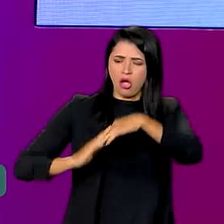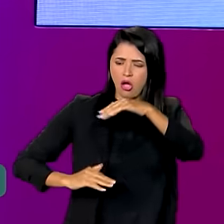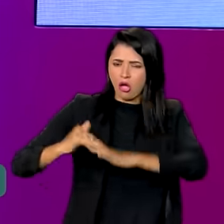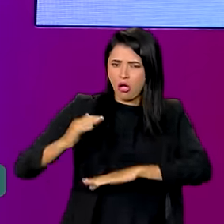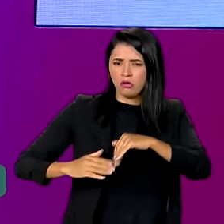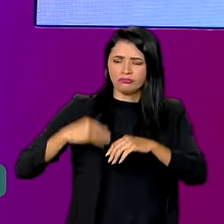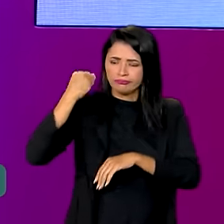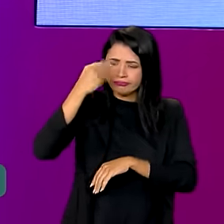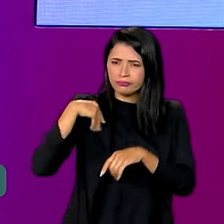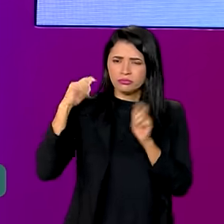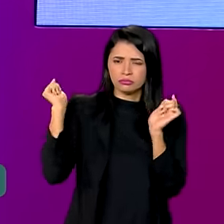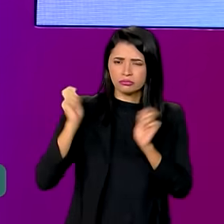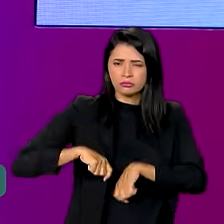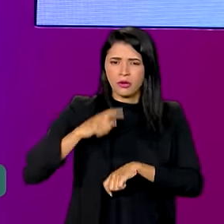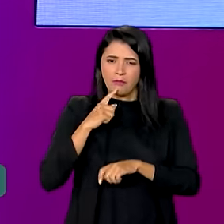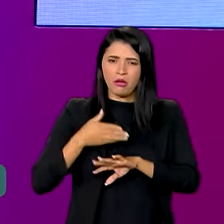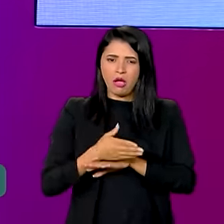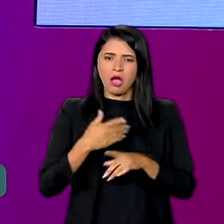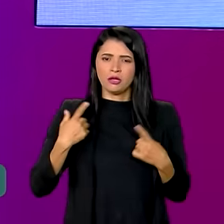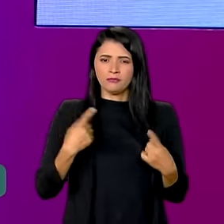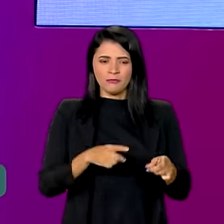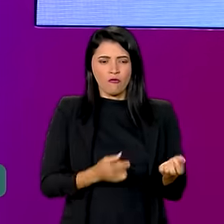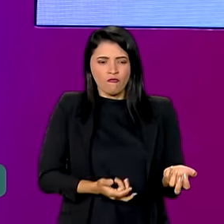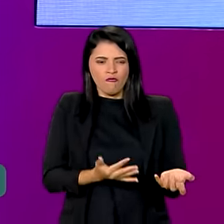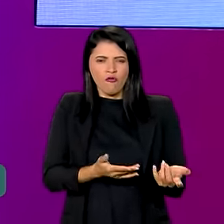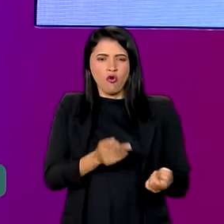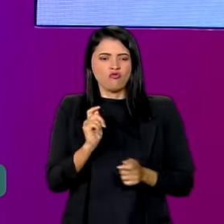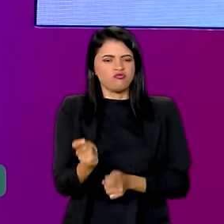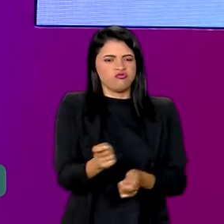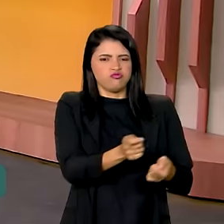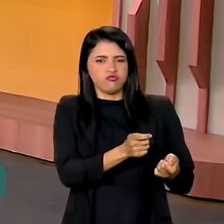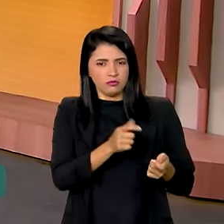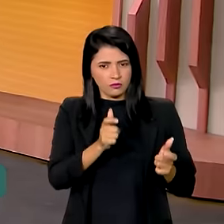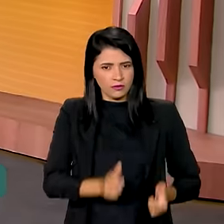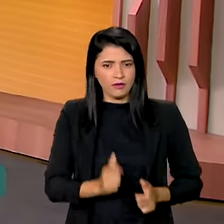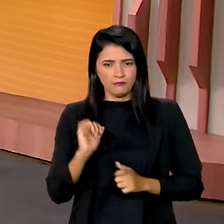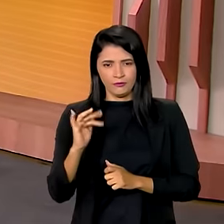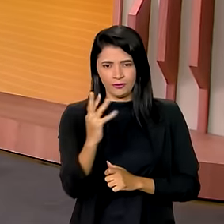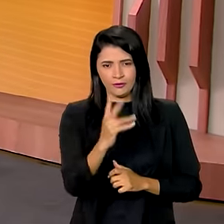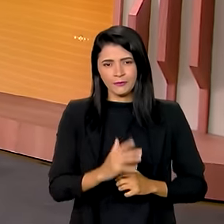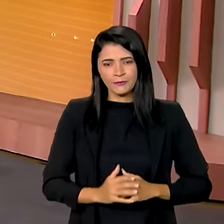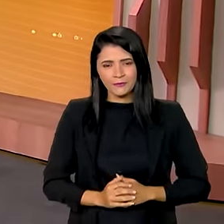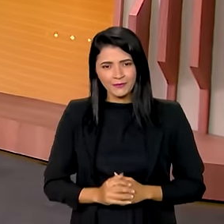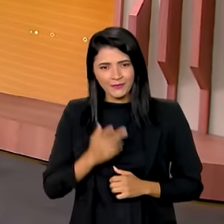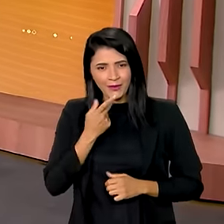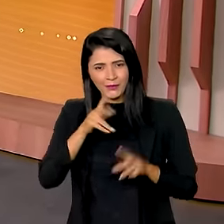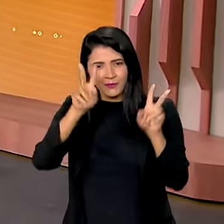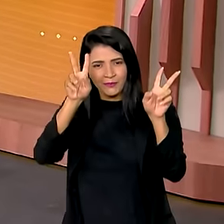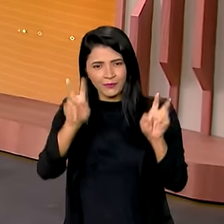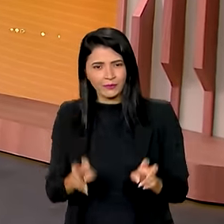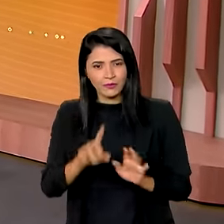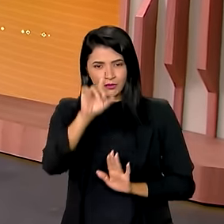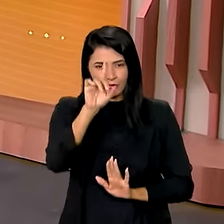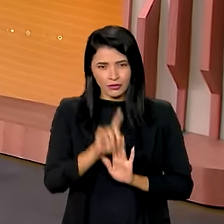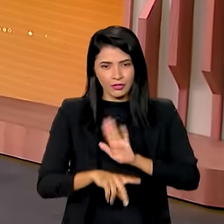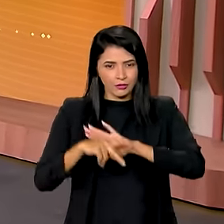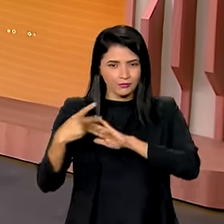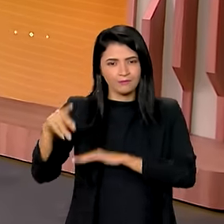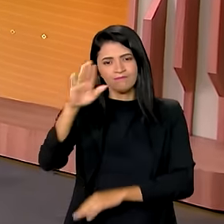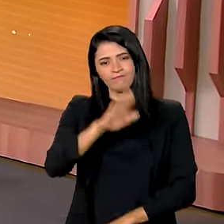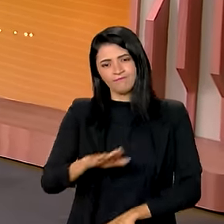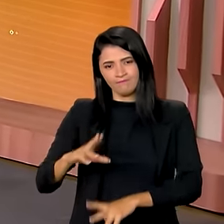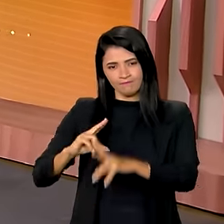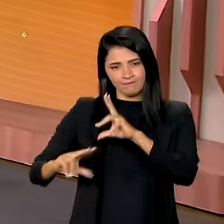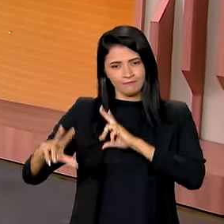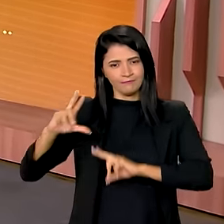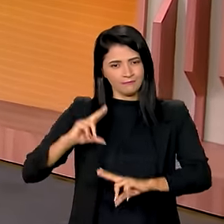capacitado para o combate às queimadas em área florestal. Bom, vamos falar agora de direitos de crianças e